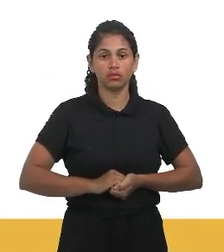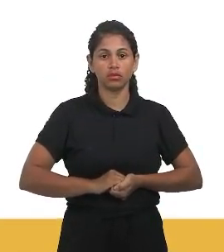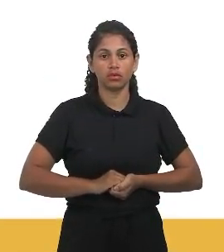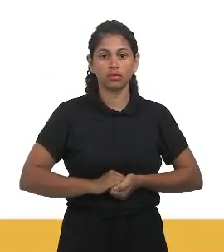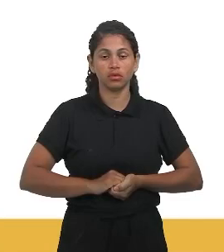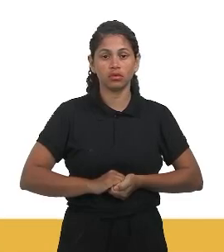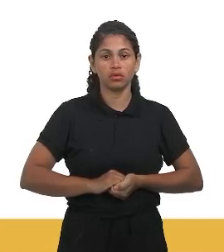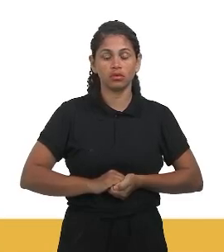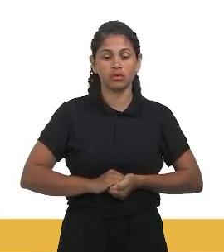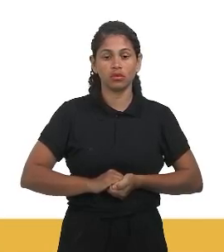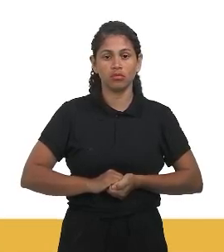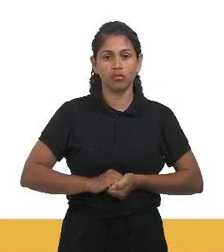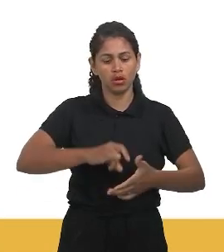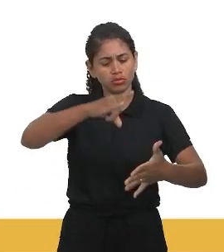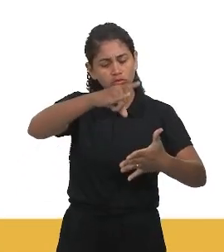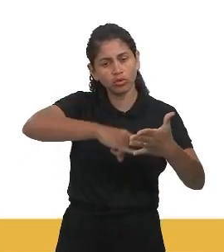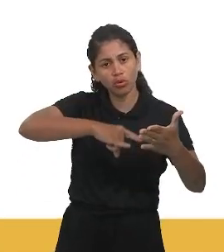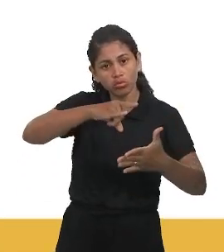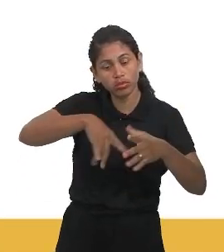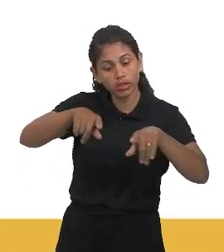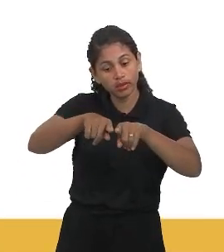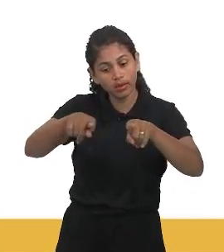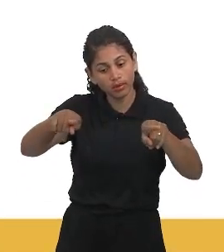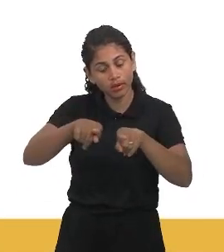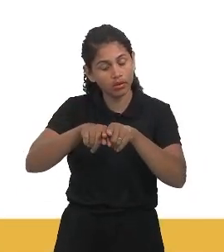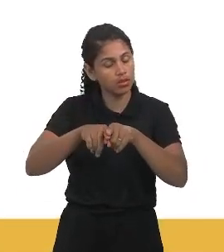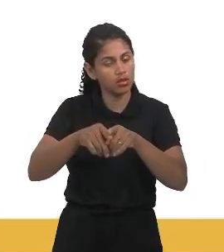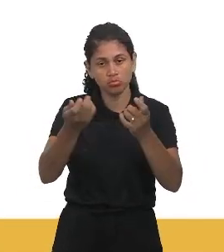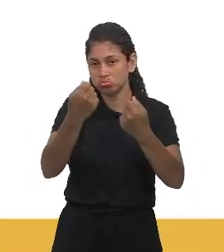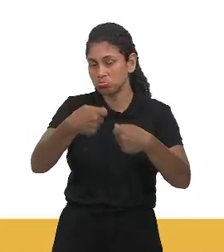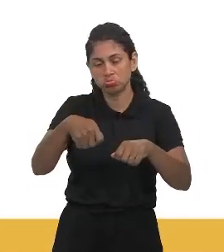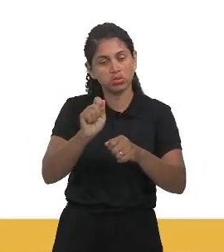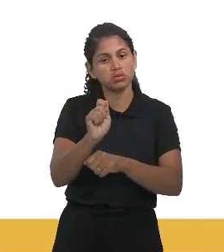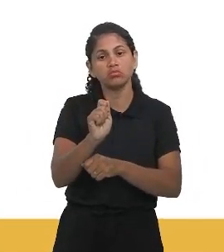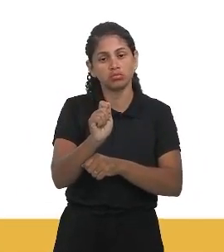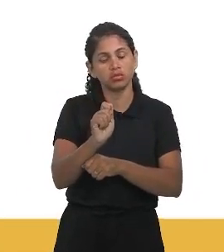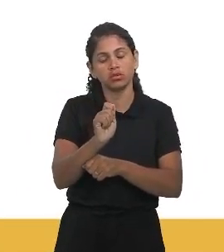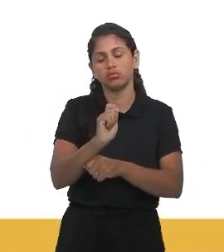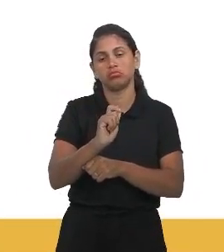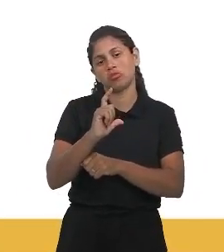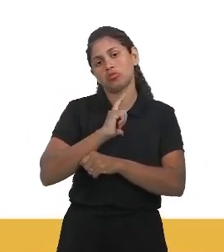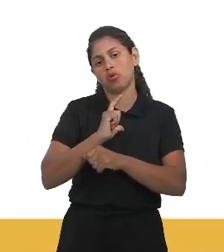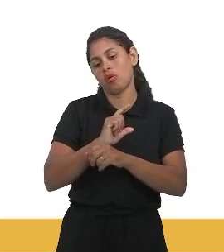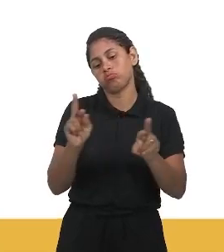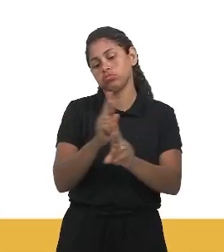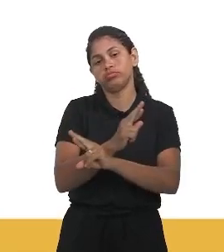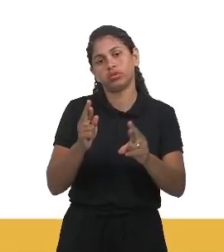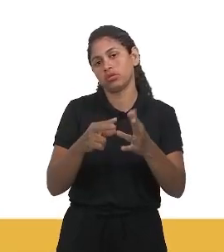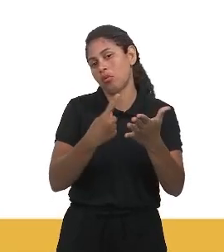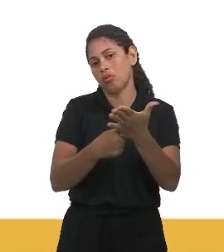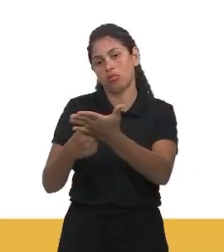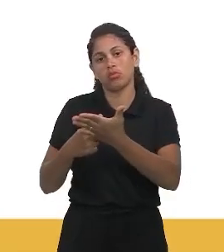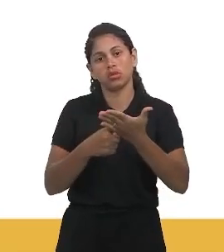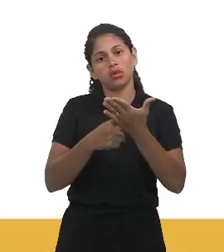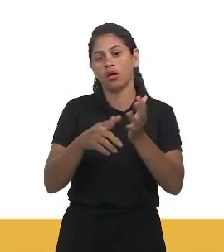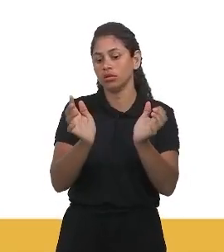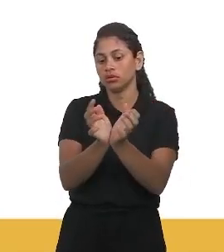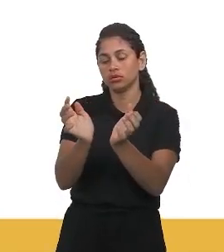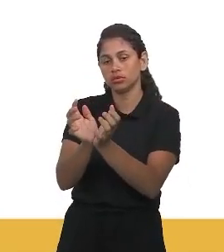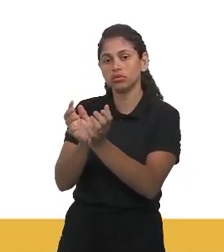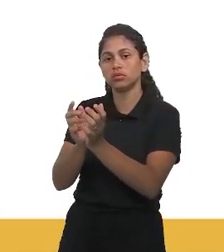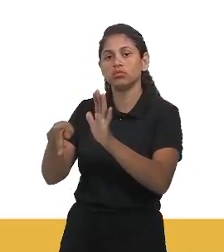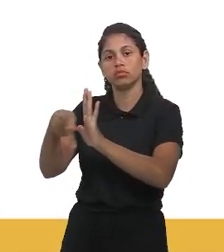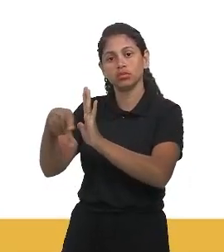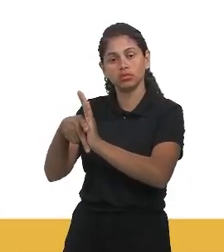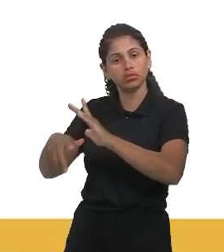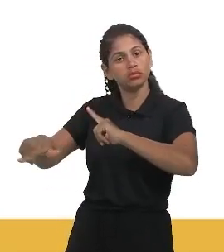regularizar a propriedade da terra, não precisaria manter uma relação de ambiguidade com os sindicatos, ao mesmo tempo que perseguia